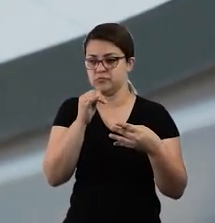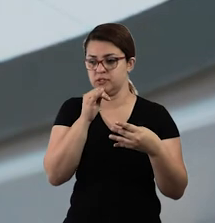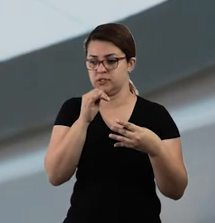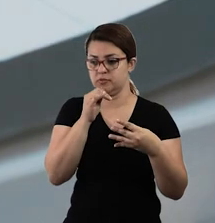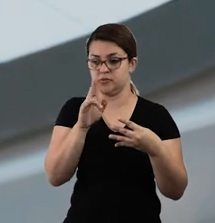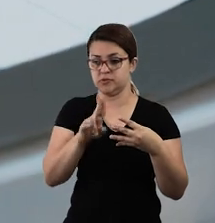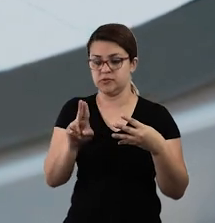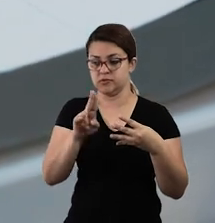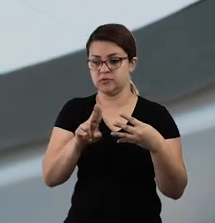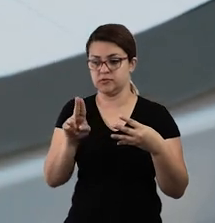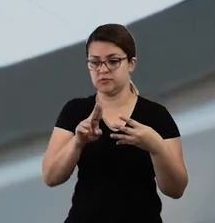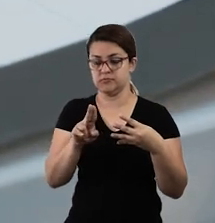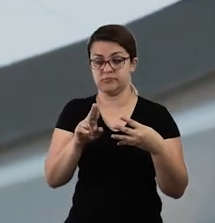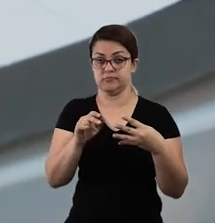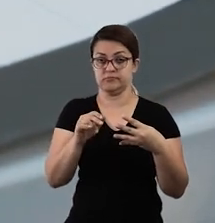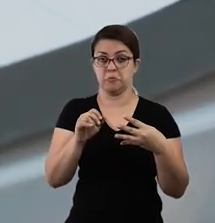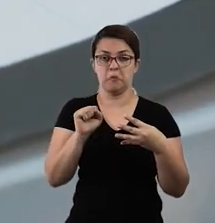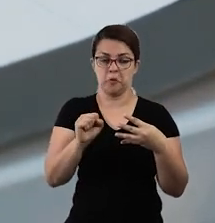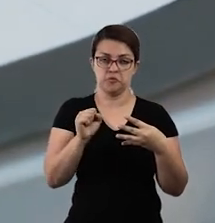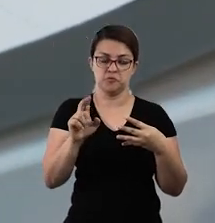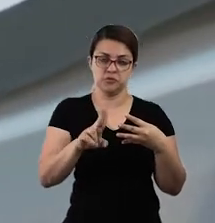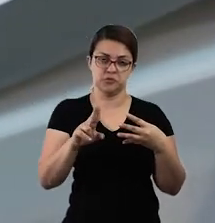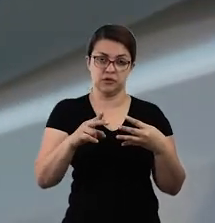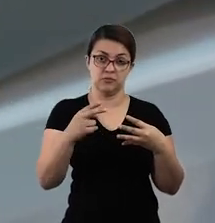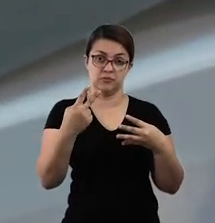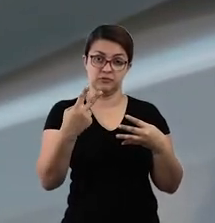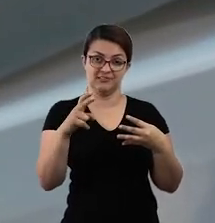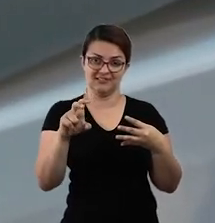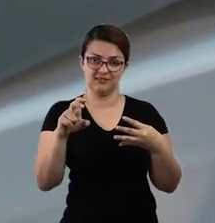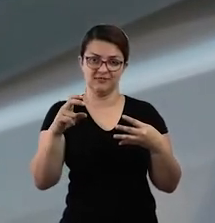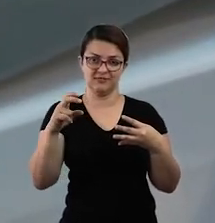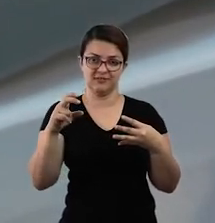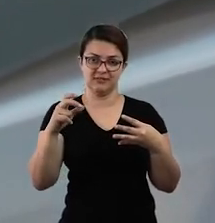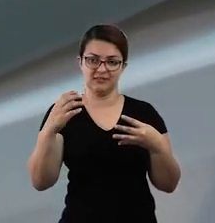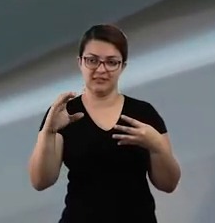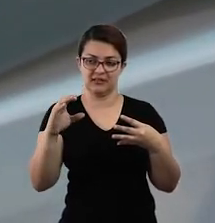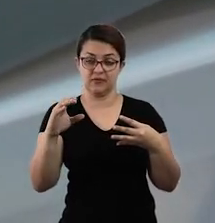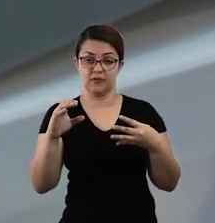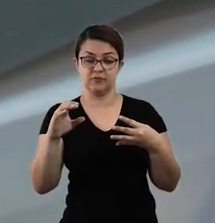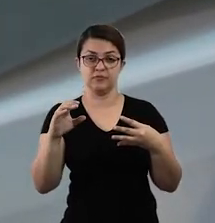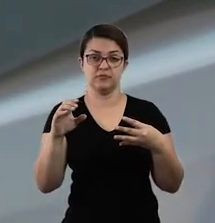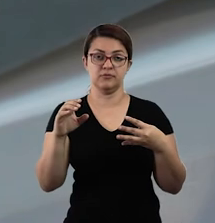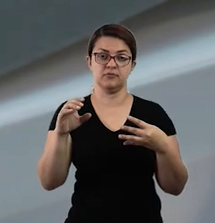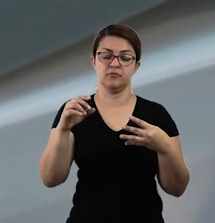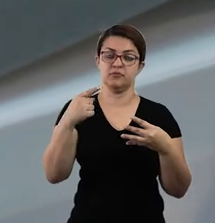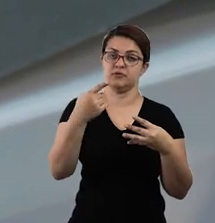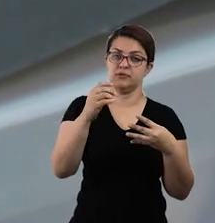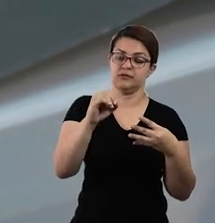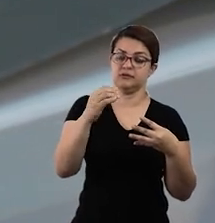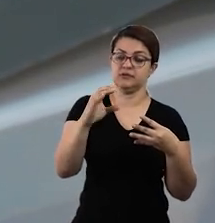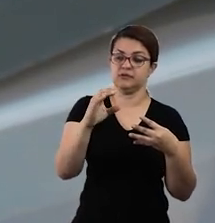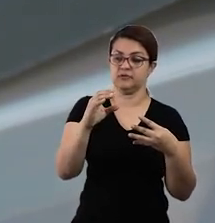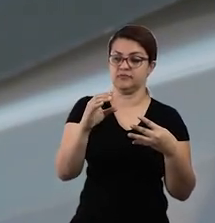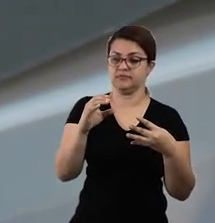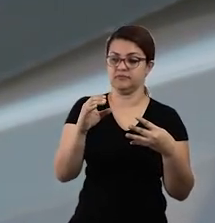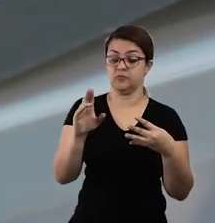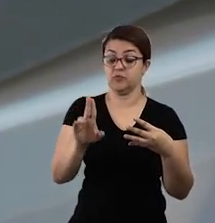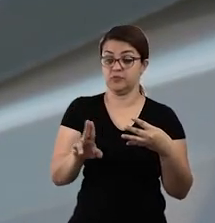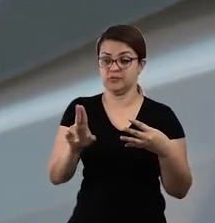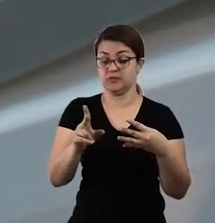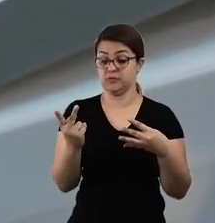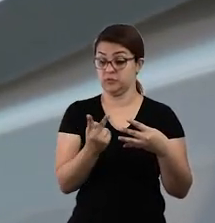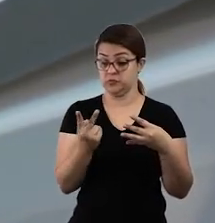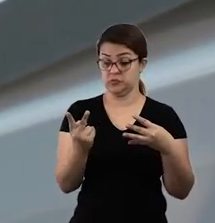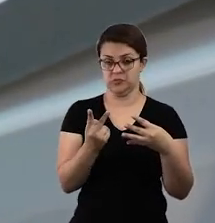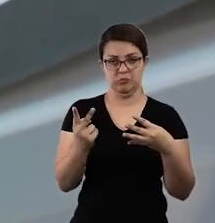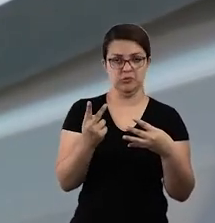eu posso utilizar uma moeda de 25 centavos e uma moedinha de 10 centavos. Então eu vou usar uma de cada dessas